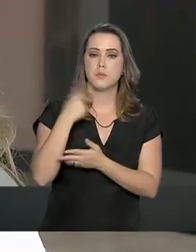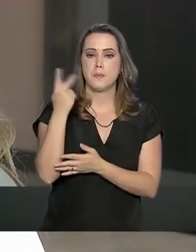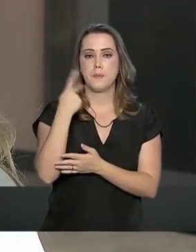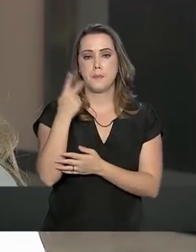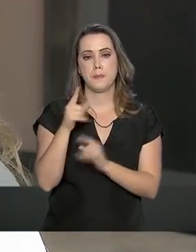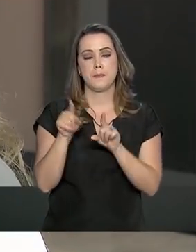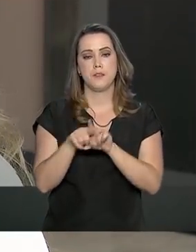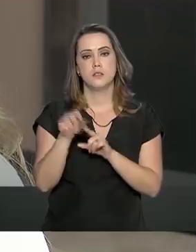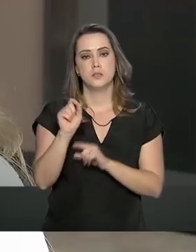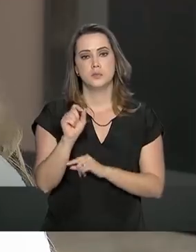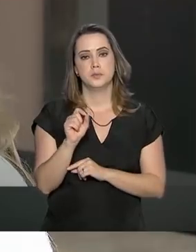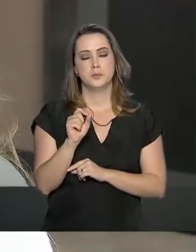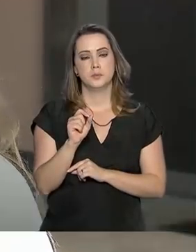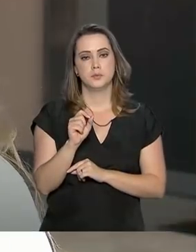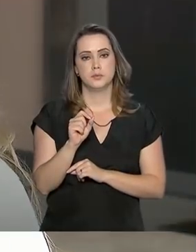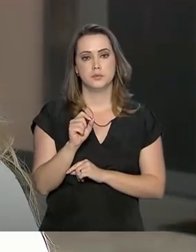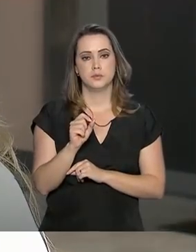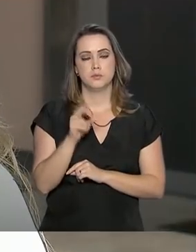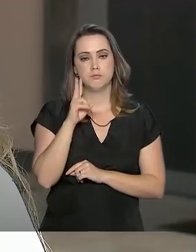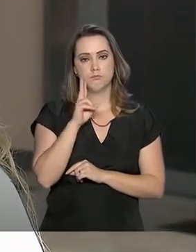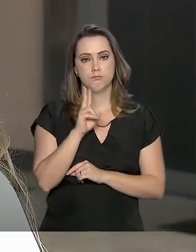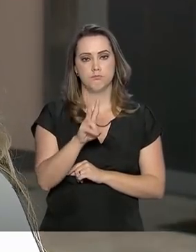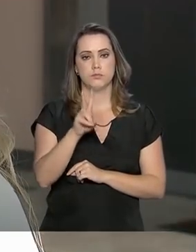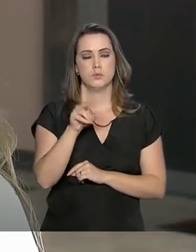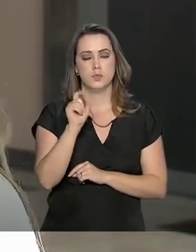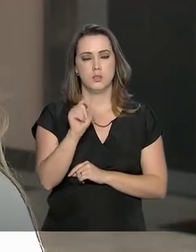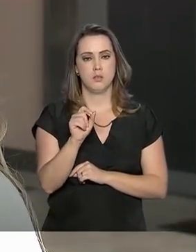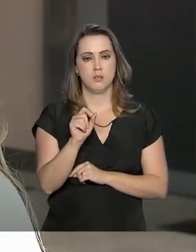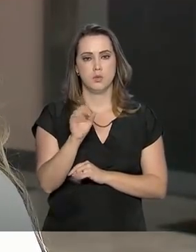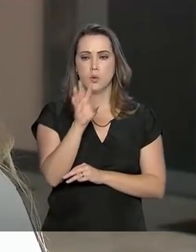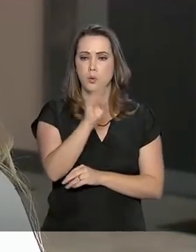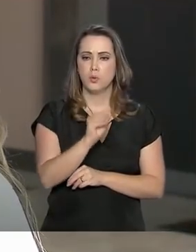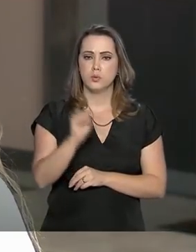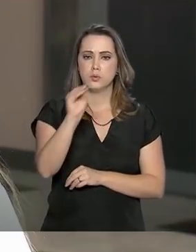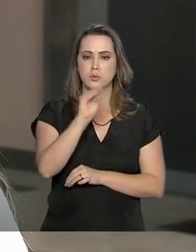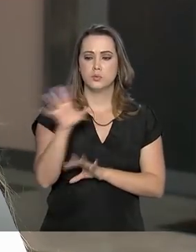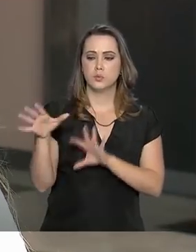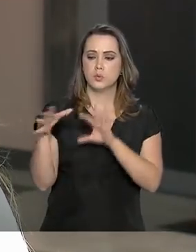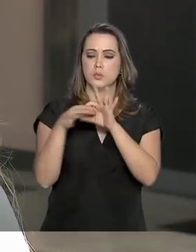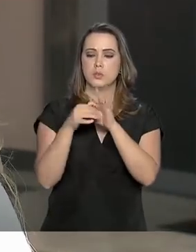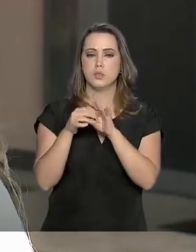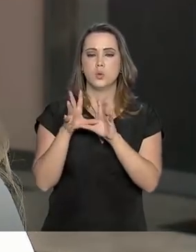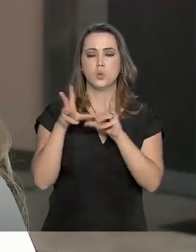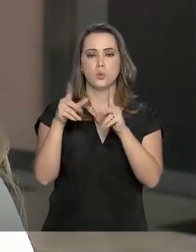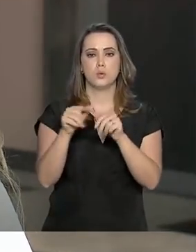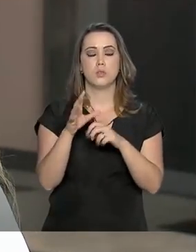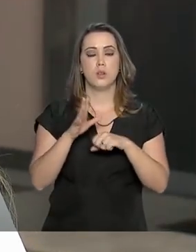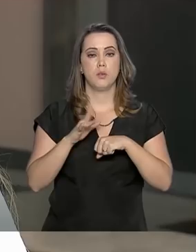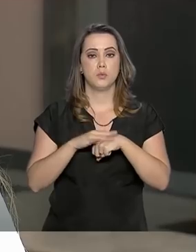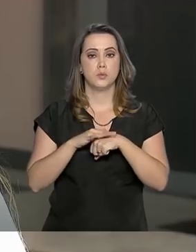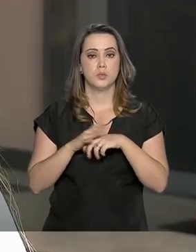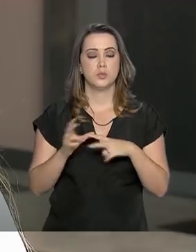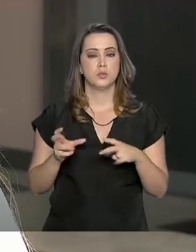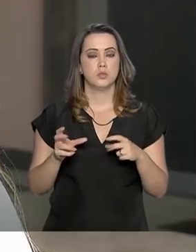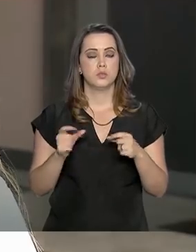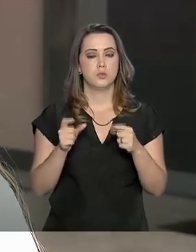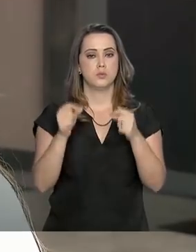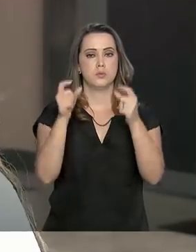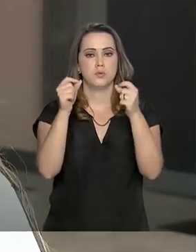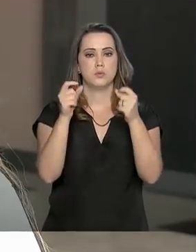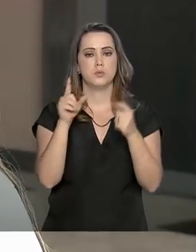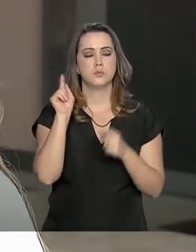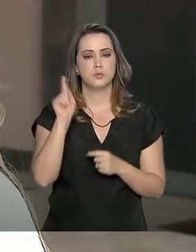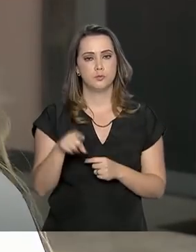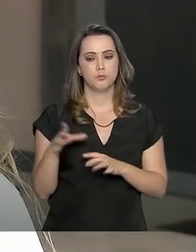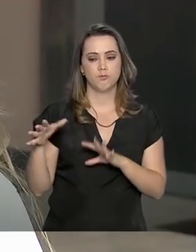políticas e na visão do cuidado integral ao câncer. Esse é um dos grandes desafios, é